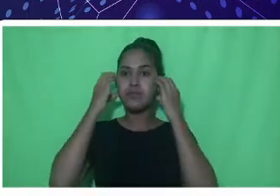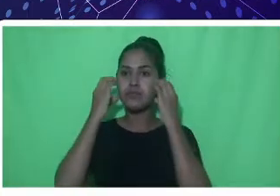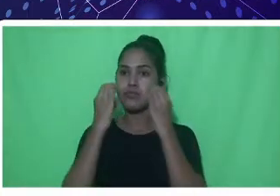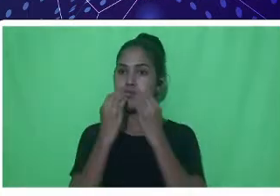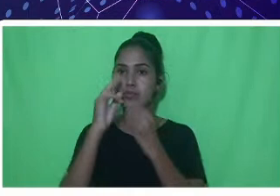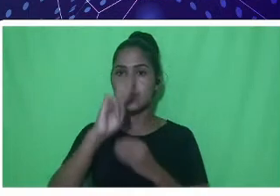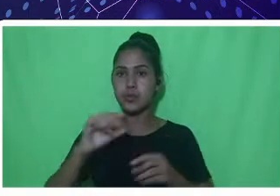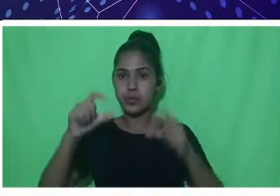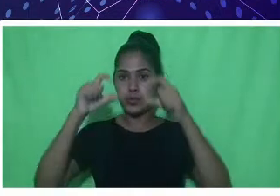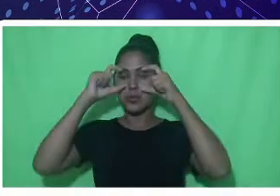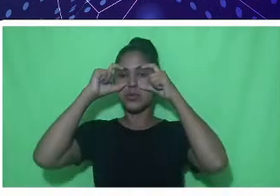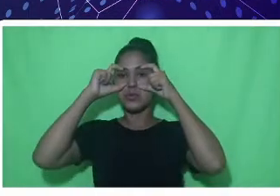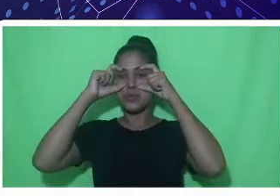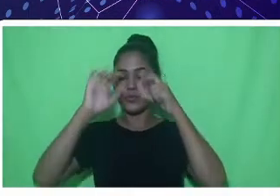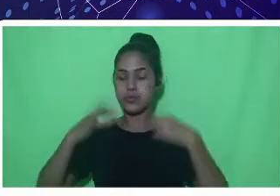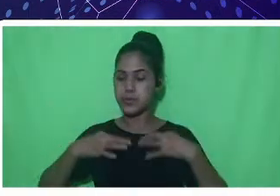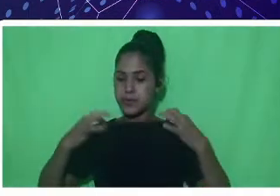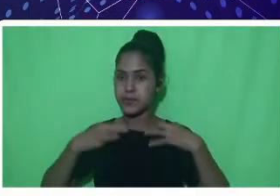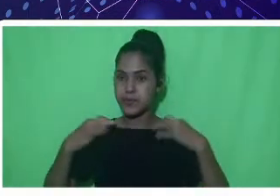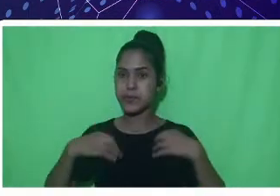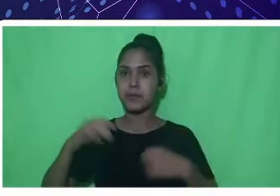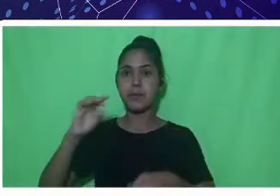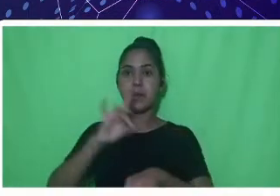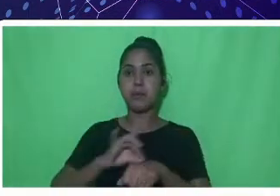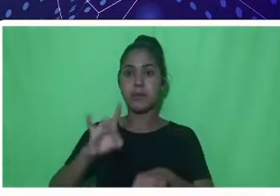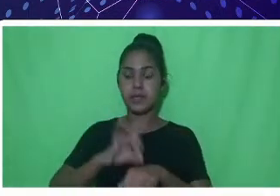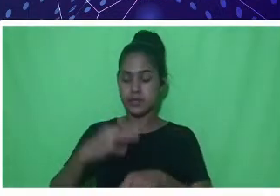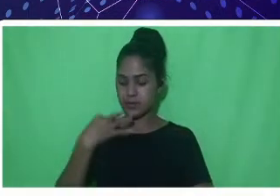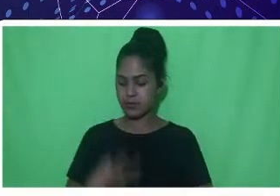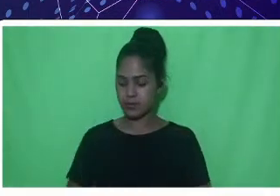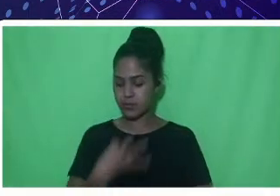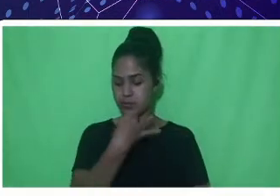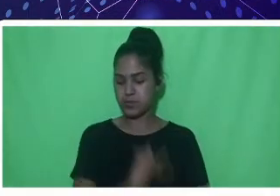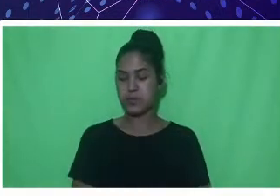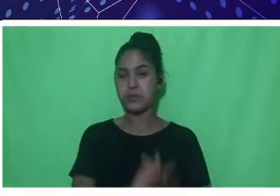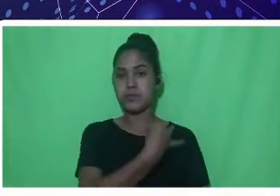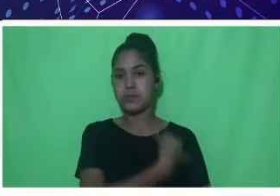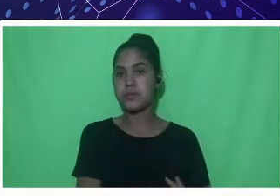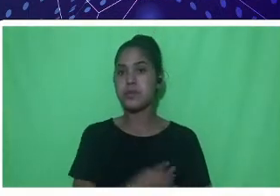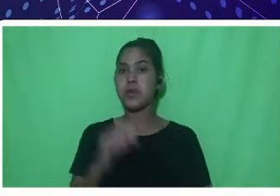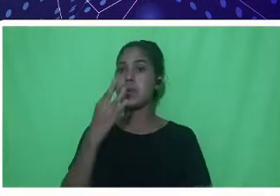preta, com listas verticais cinza.